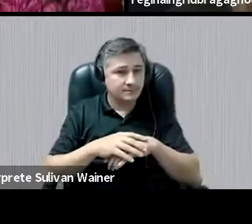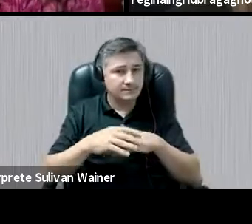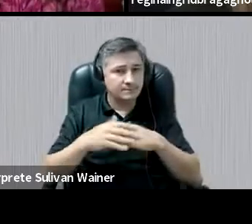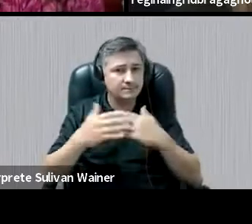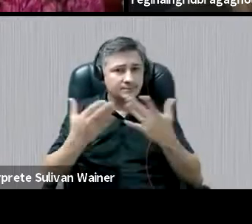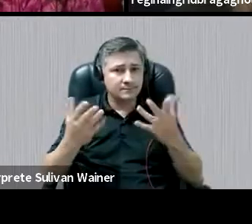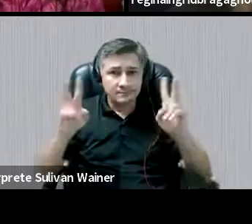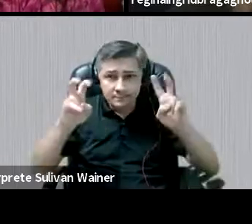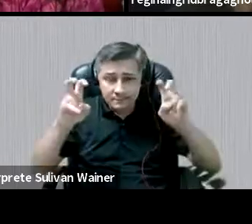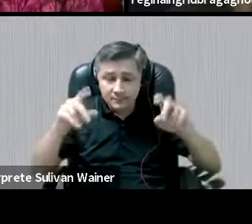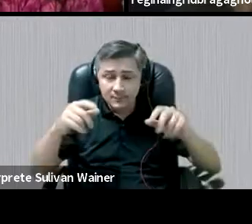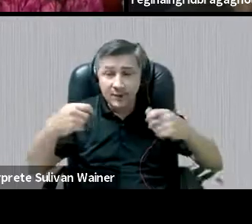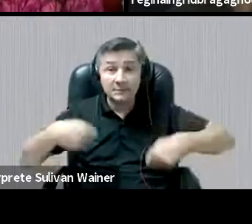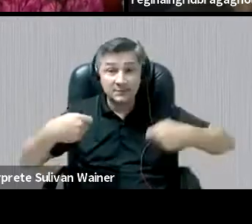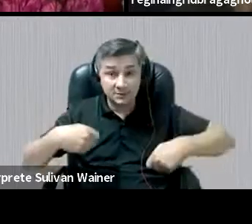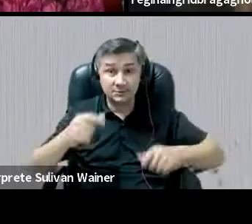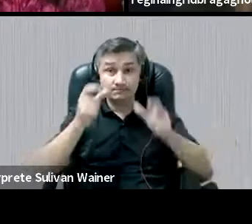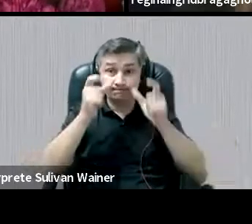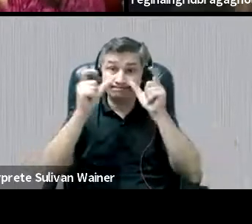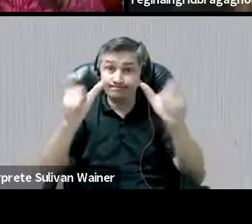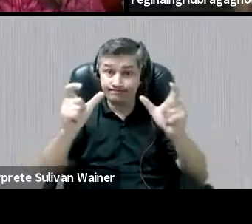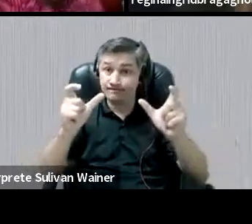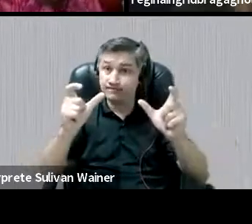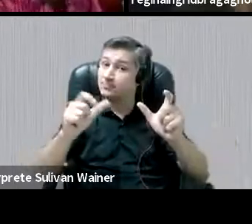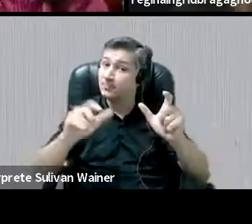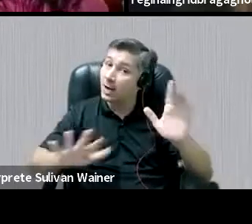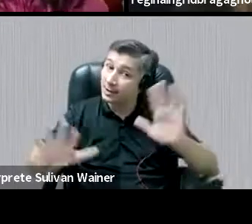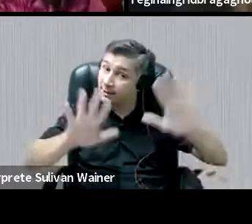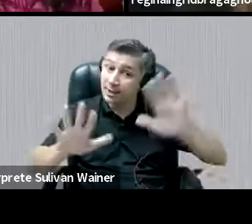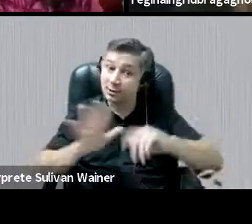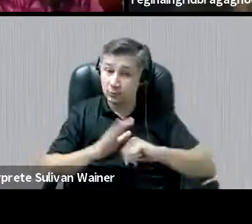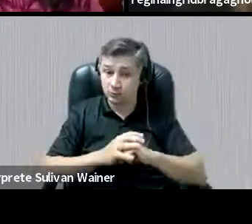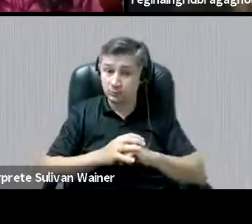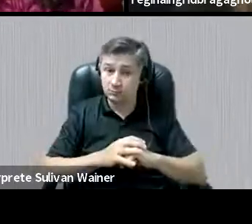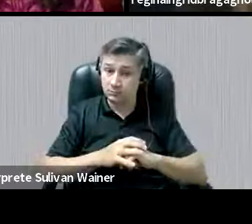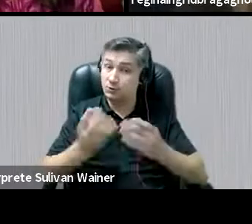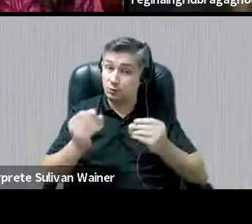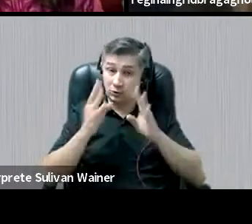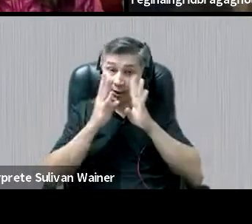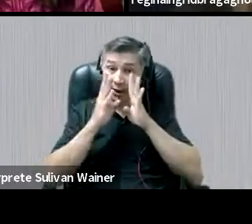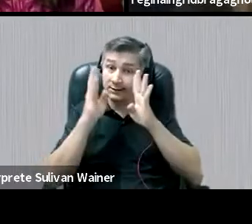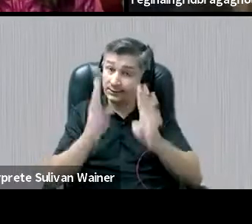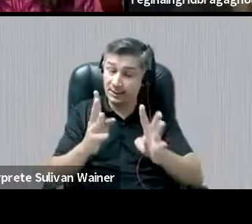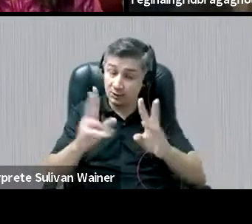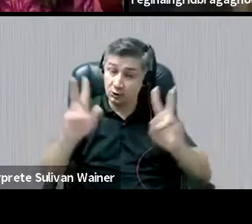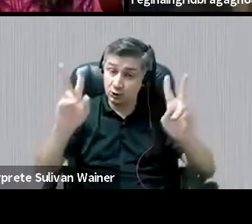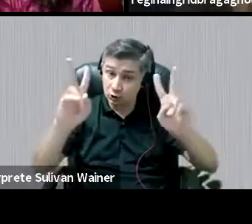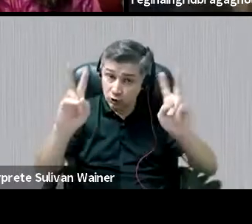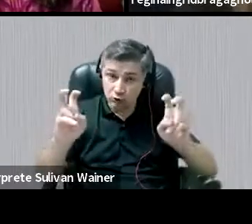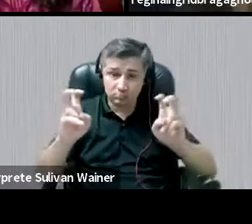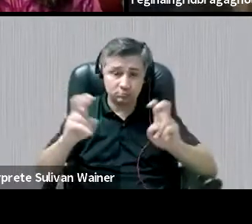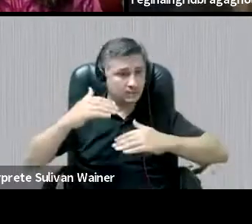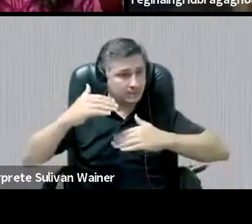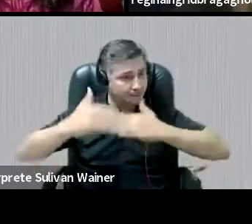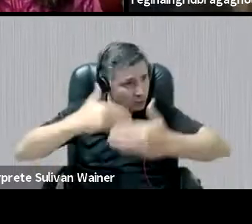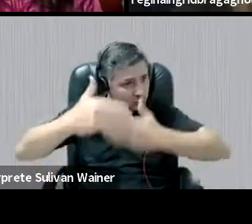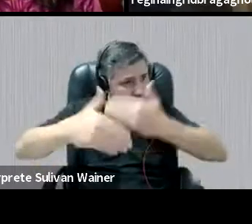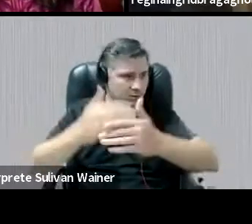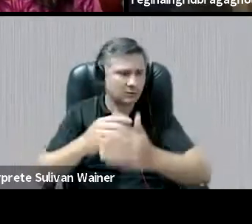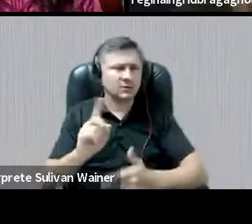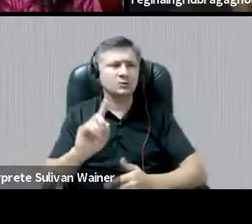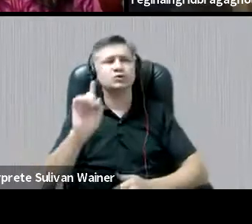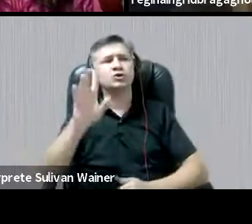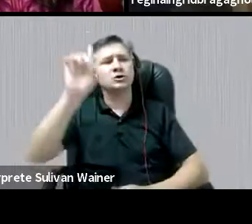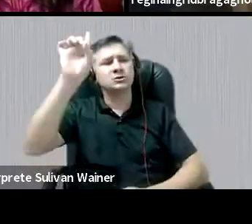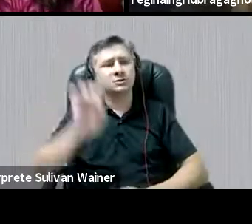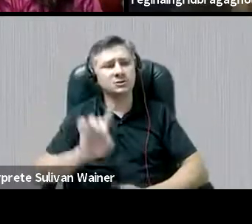Que devemos estar atentos, né? Muito atentos em relação a esses processos. Não só o direito